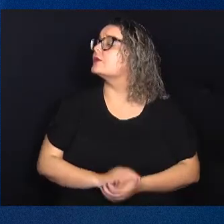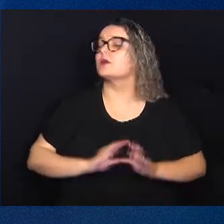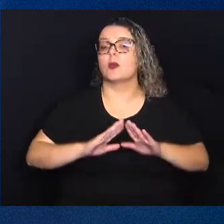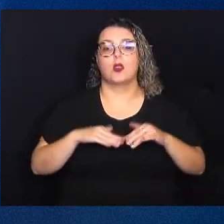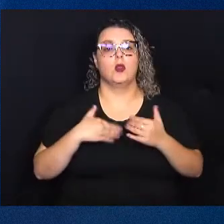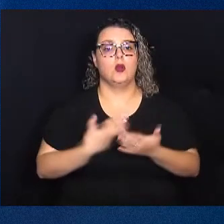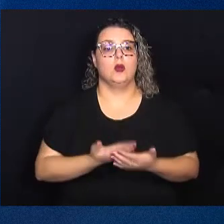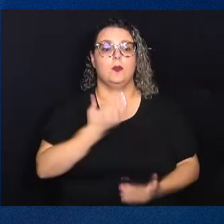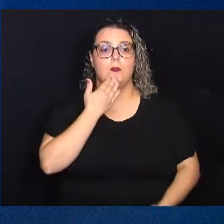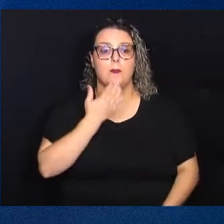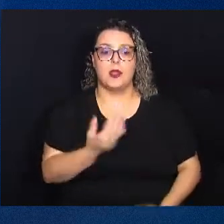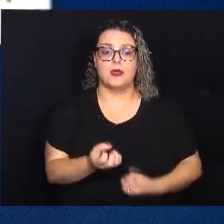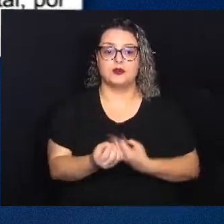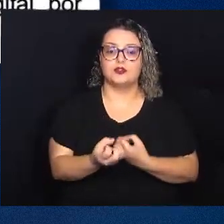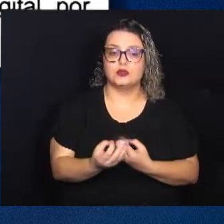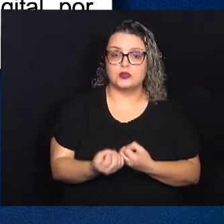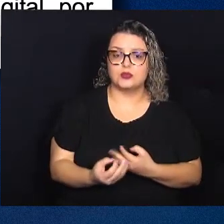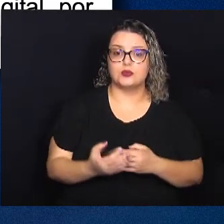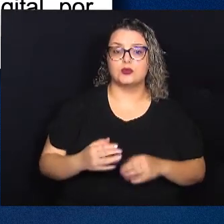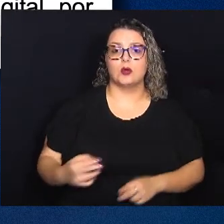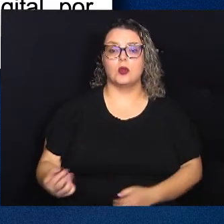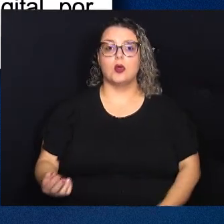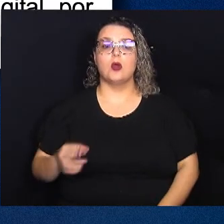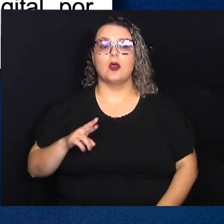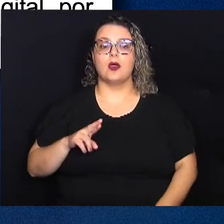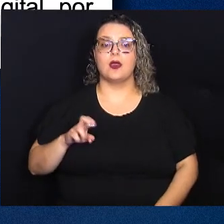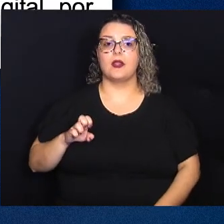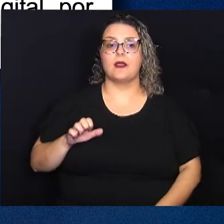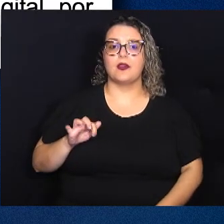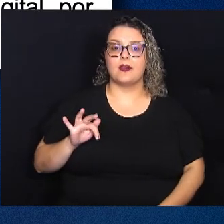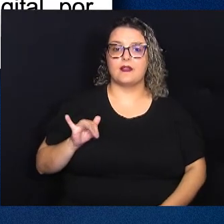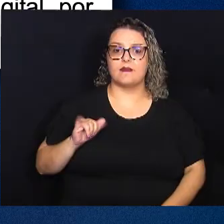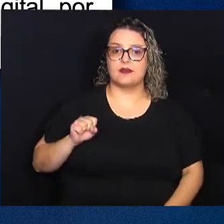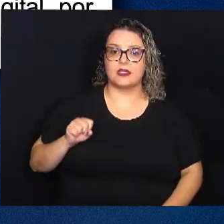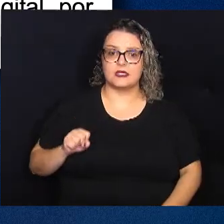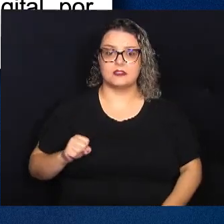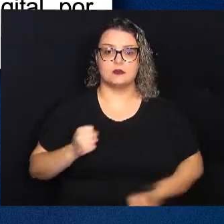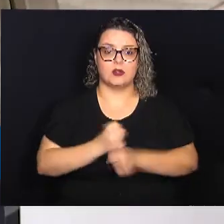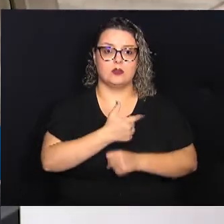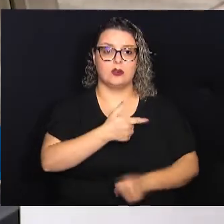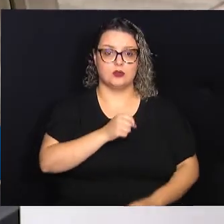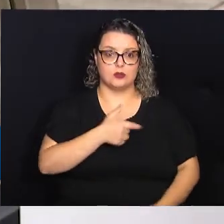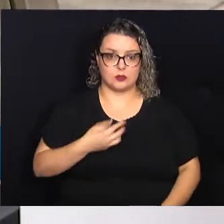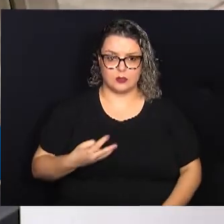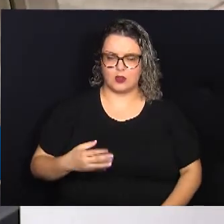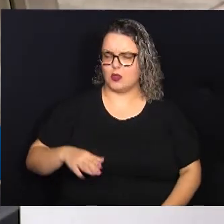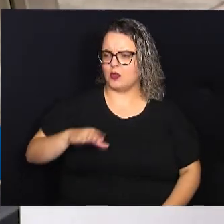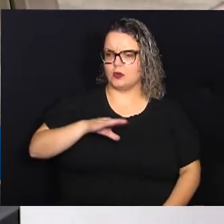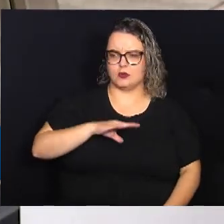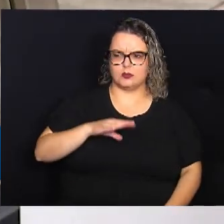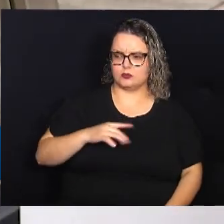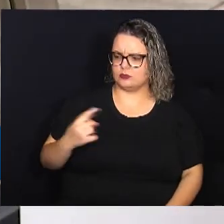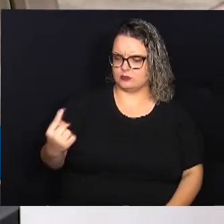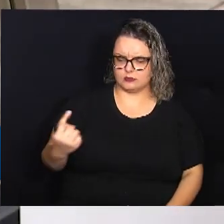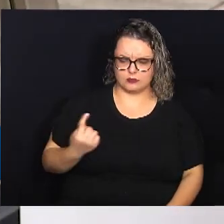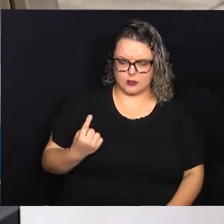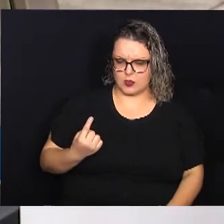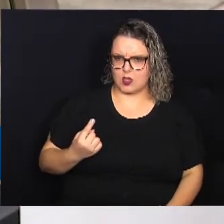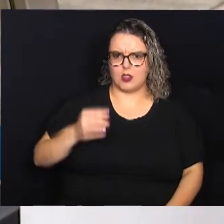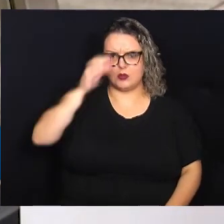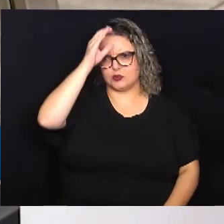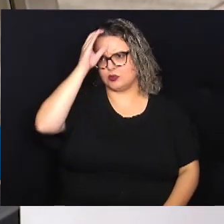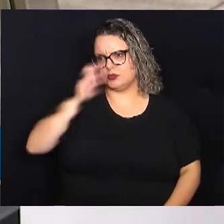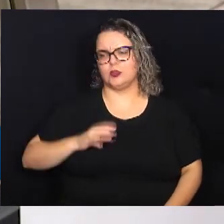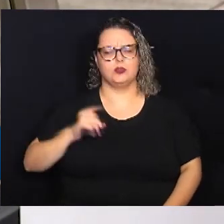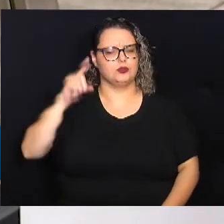O requerimento solicita informações sobre o refis para o ano de 2023. O município em geral me perguntam todos os